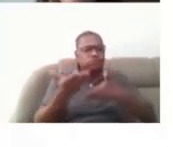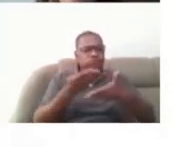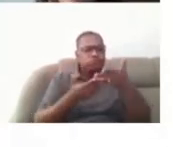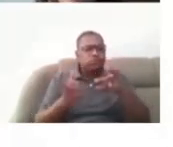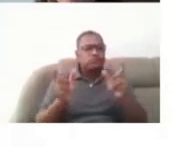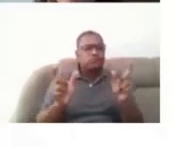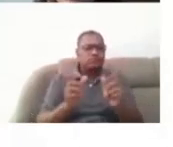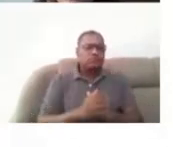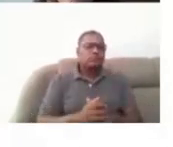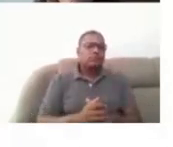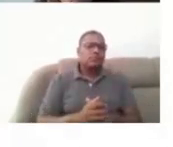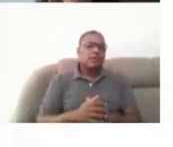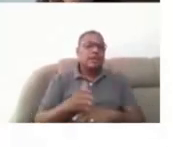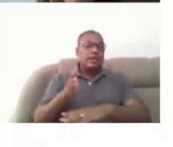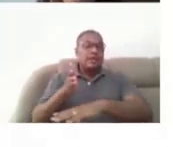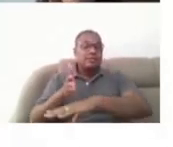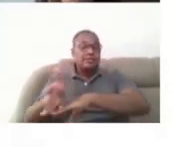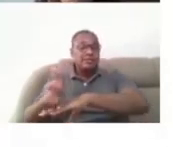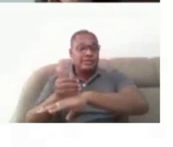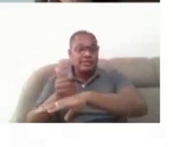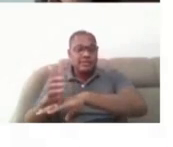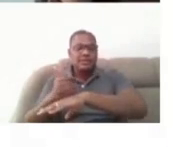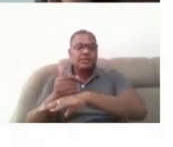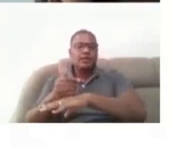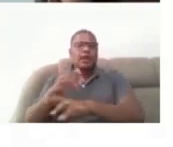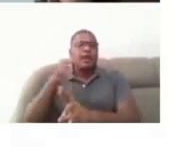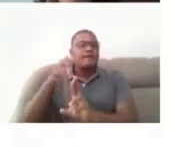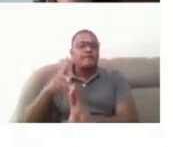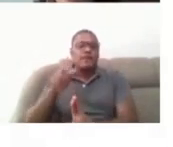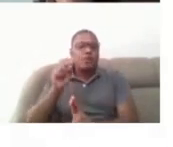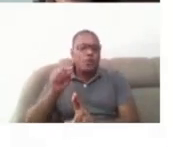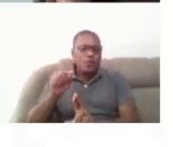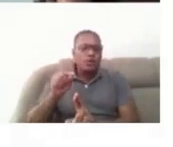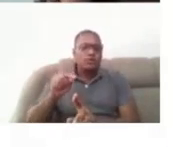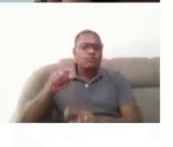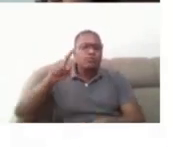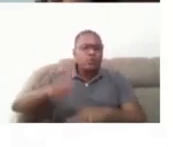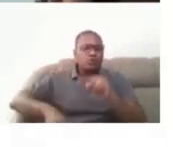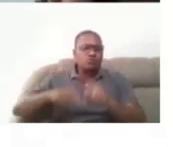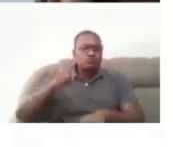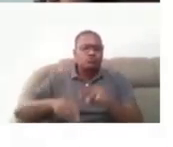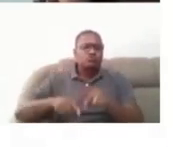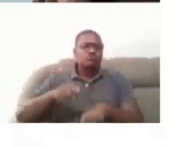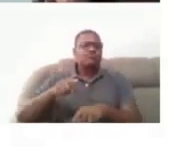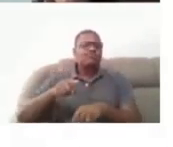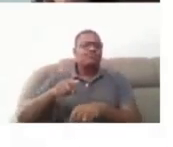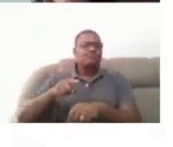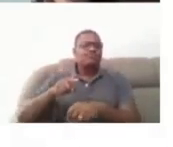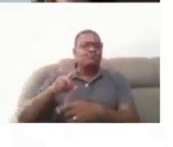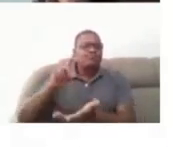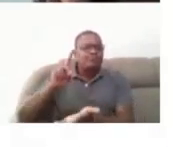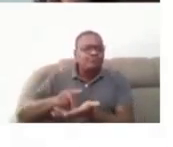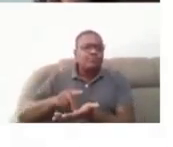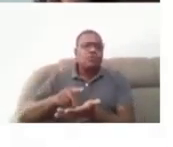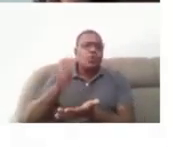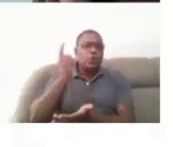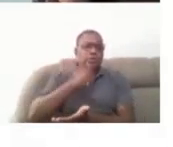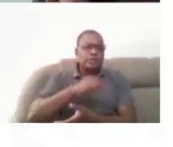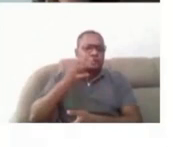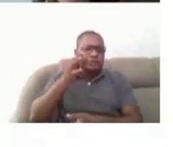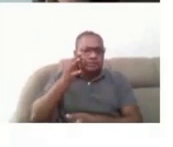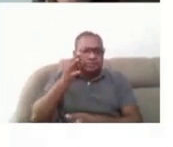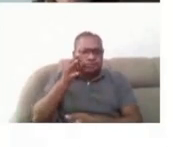acessibilidade, ela se refere ao produto concreto, ao que nós conseguimos observar, ao que nós